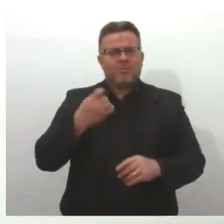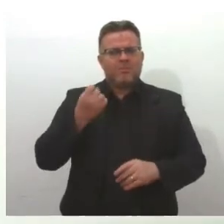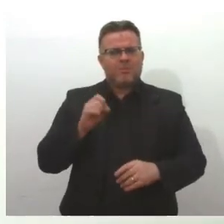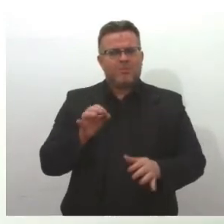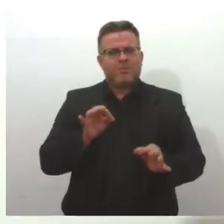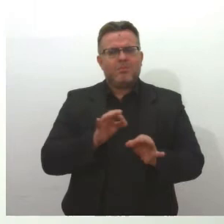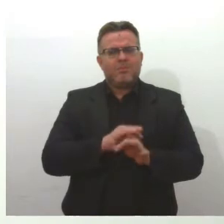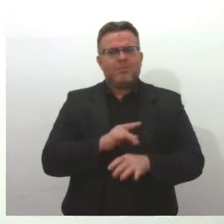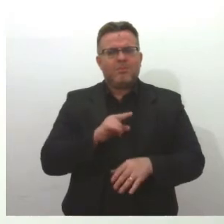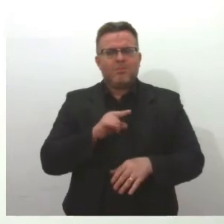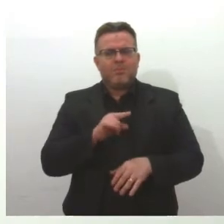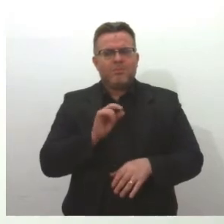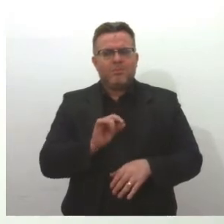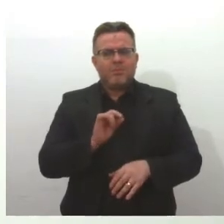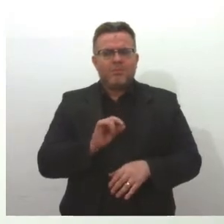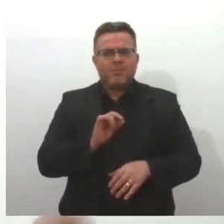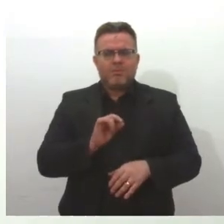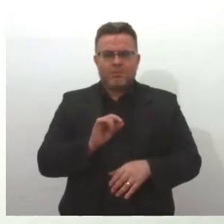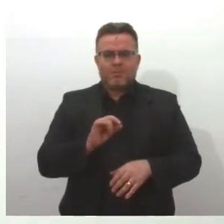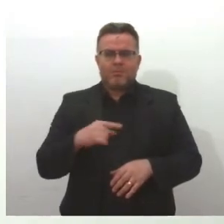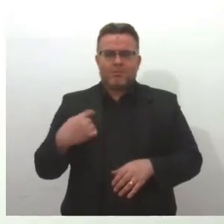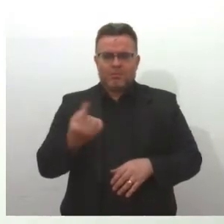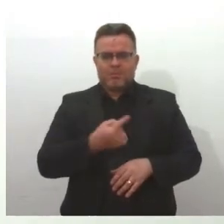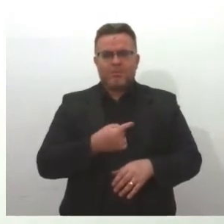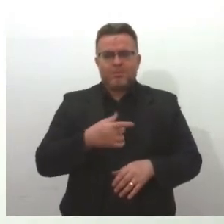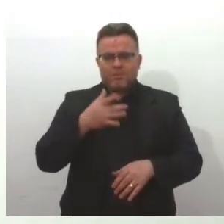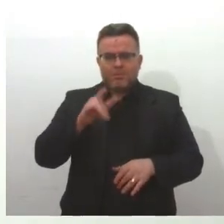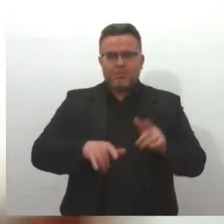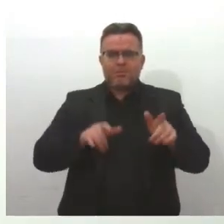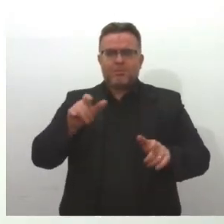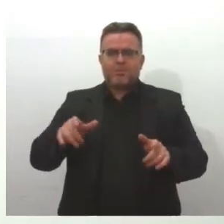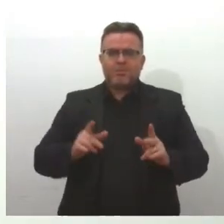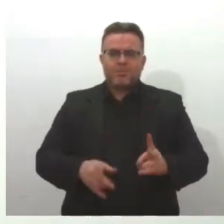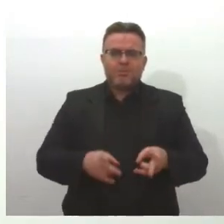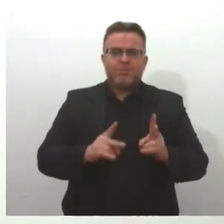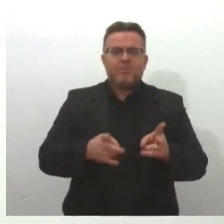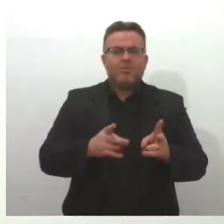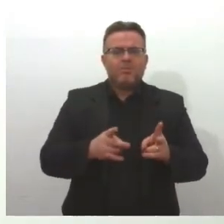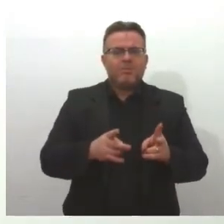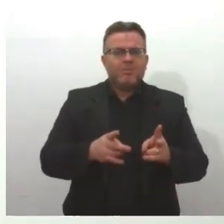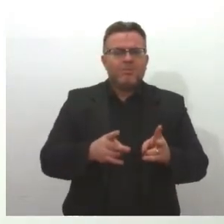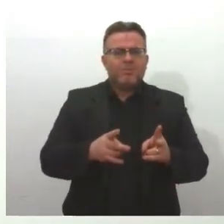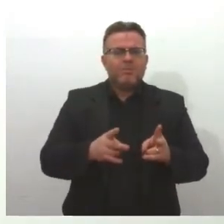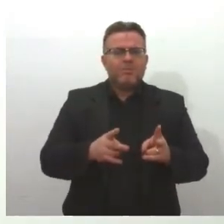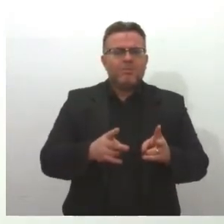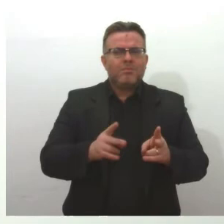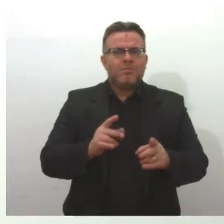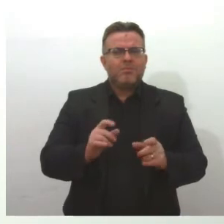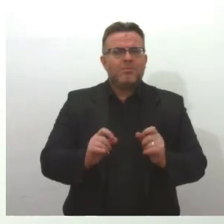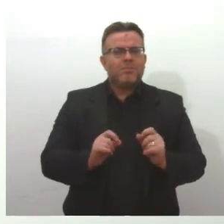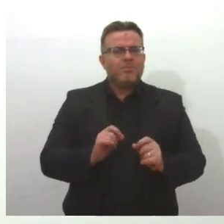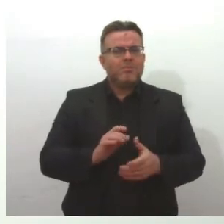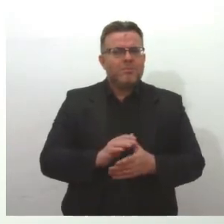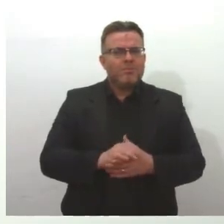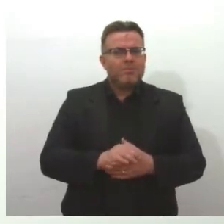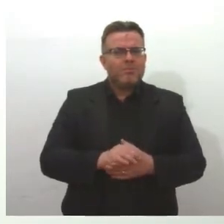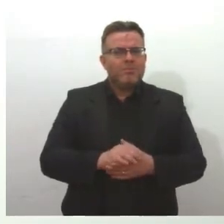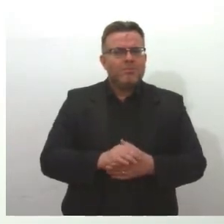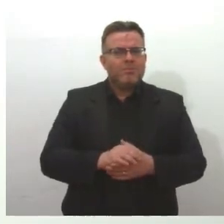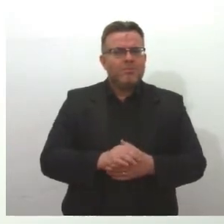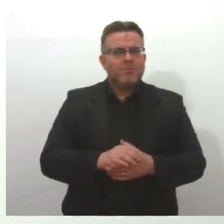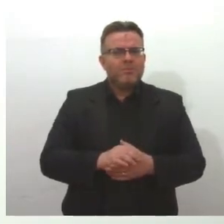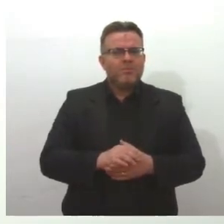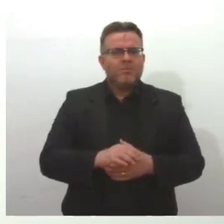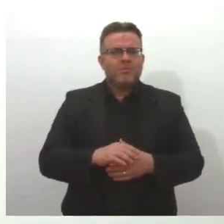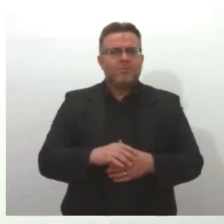ainda não caiu no senso comum das pessoas que ainda acostumavam a vir para a sede do Instituto ter que vir para Aracaju. Porque, como